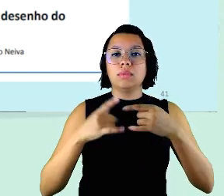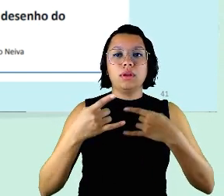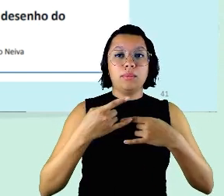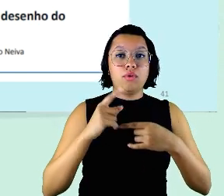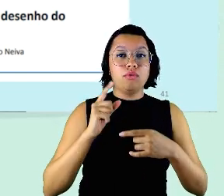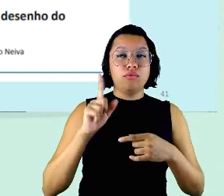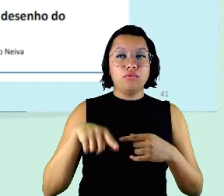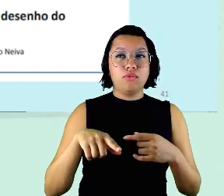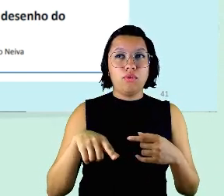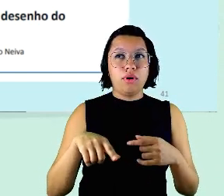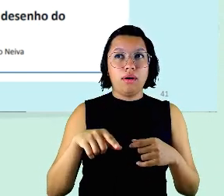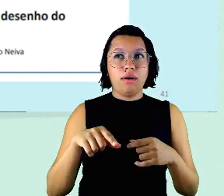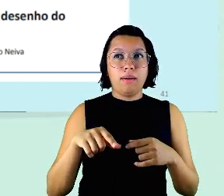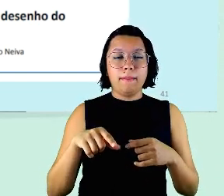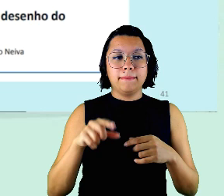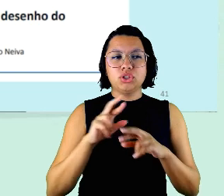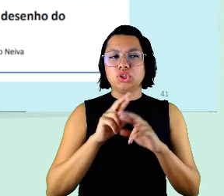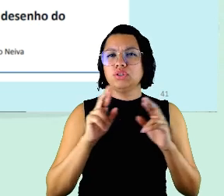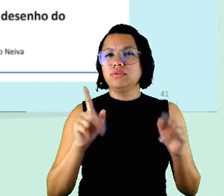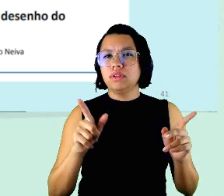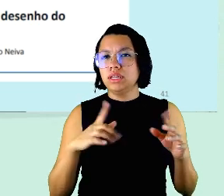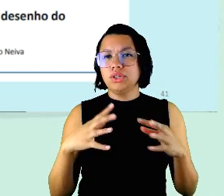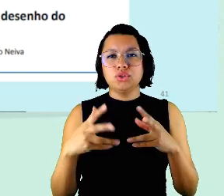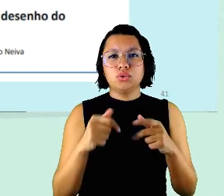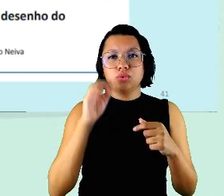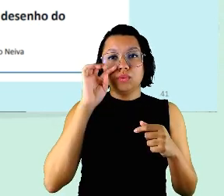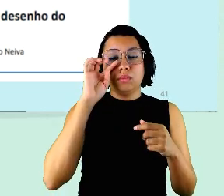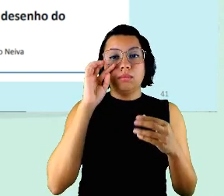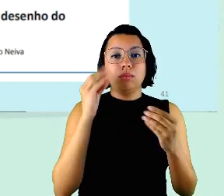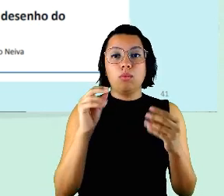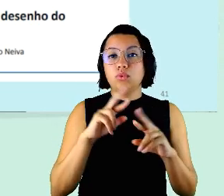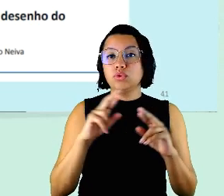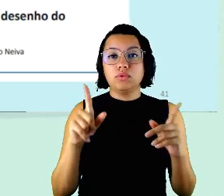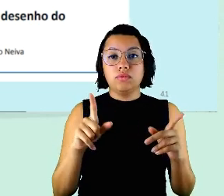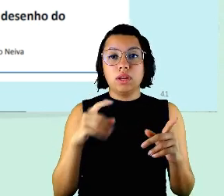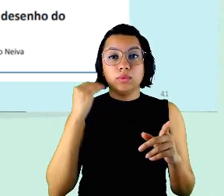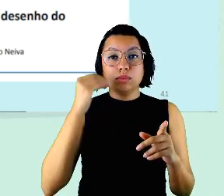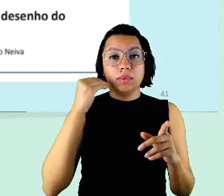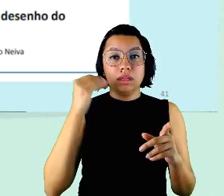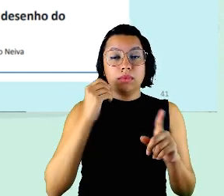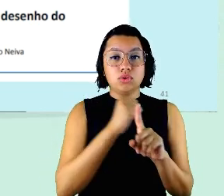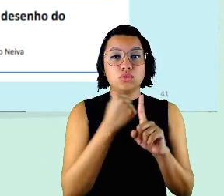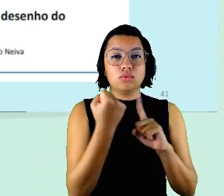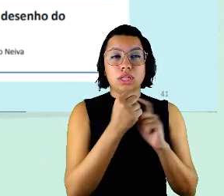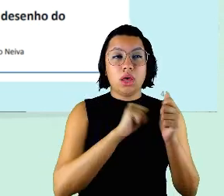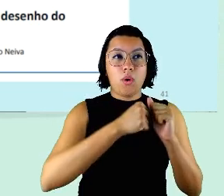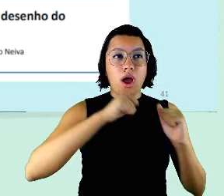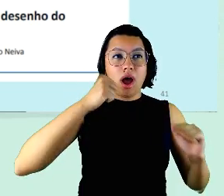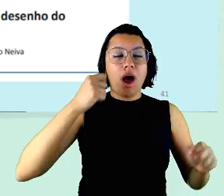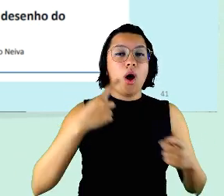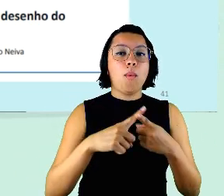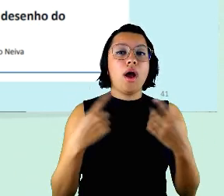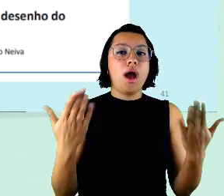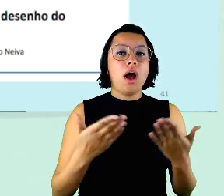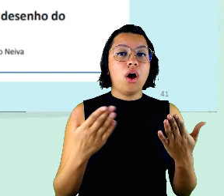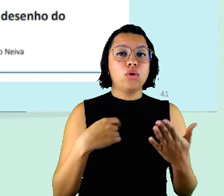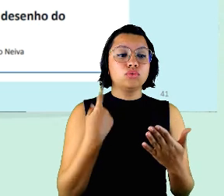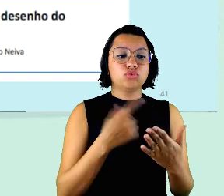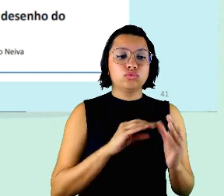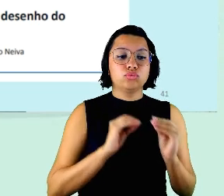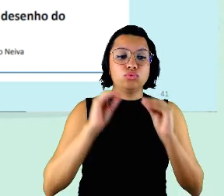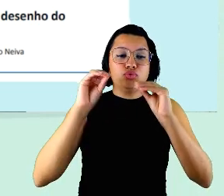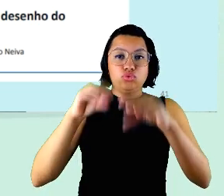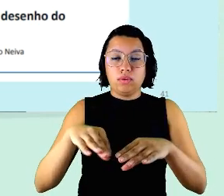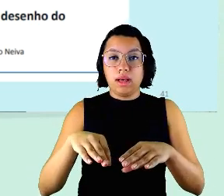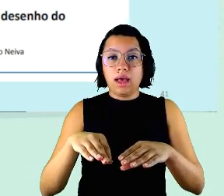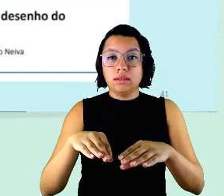mais um pouco diferente de tudo bem diferente é um grande experimento social porque agora nós todos fomos jogados para dentro das casas dos